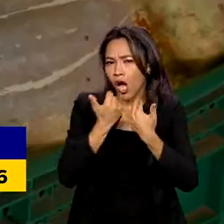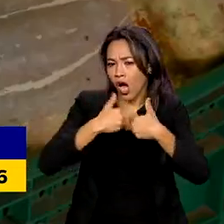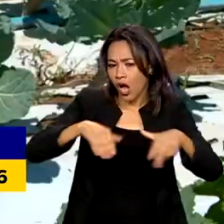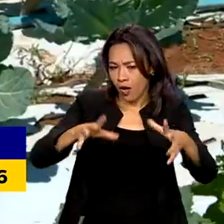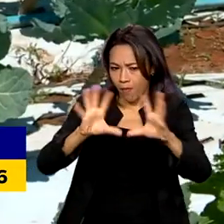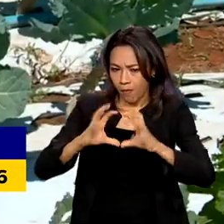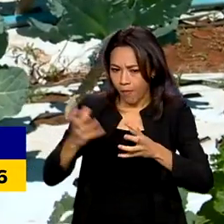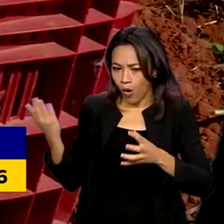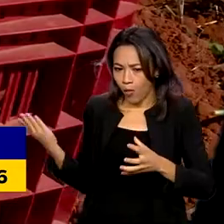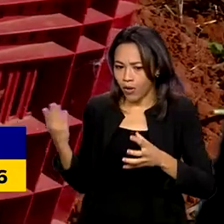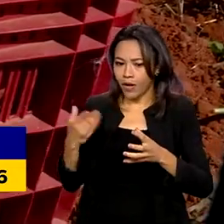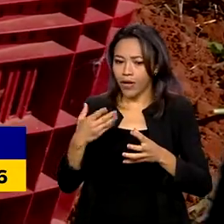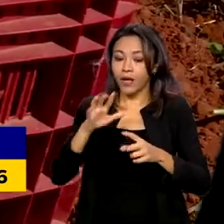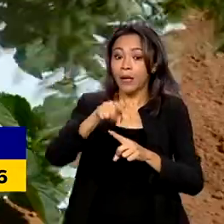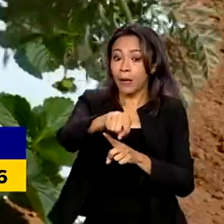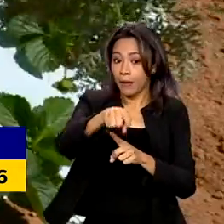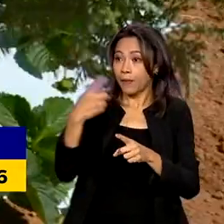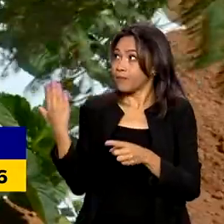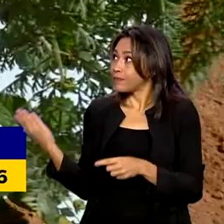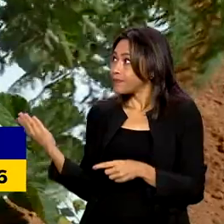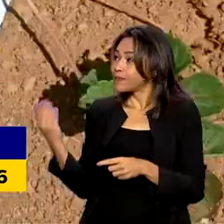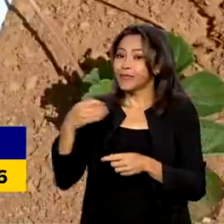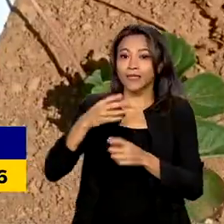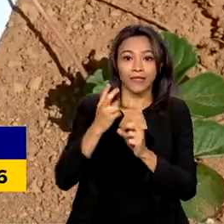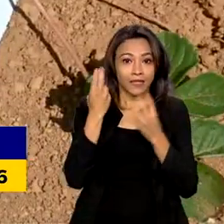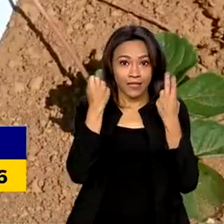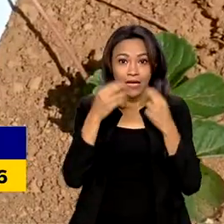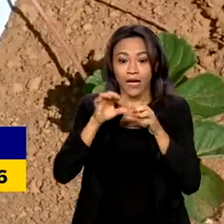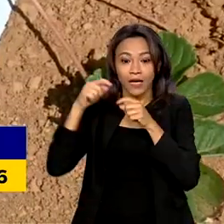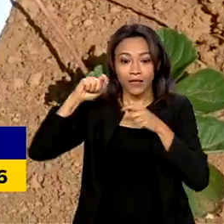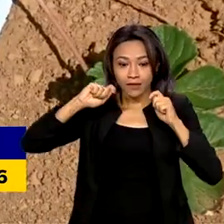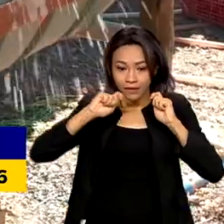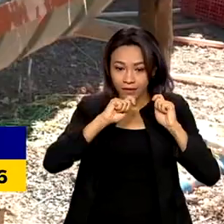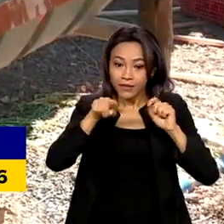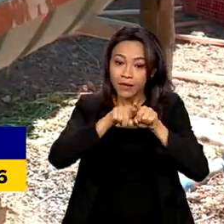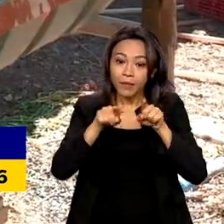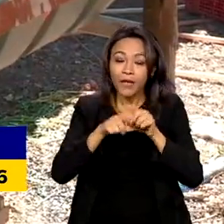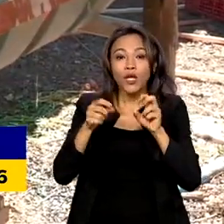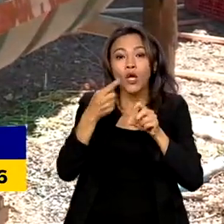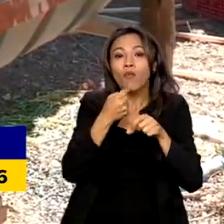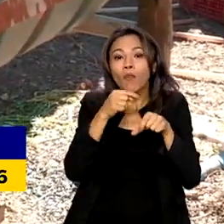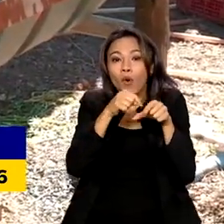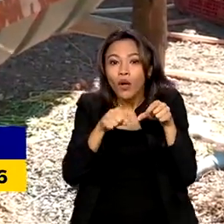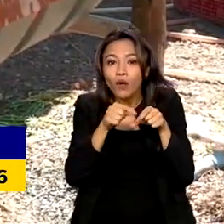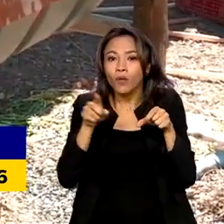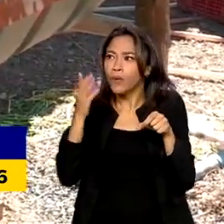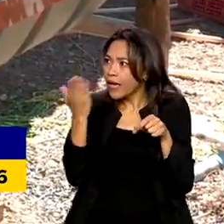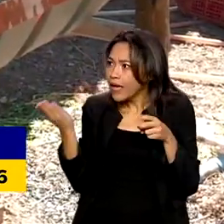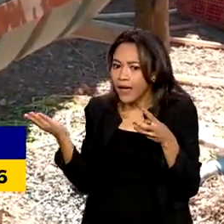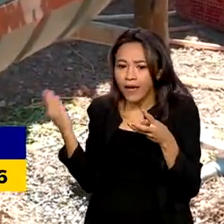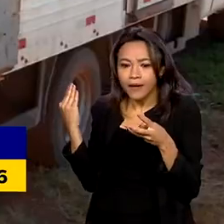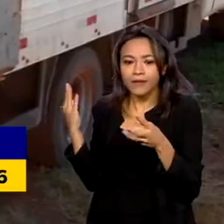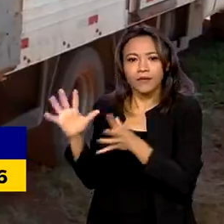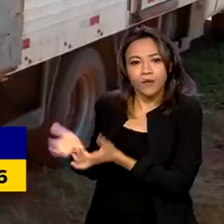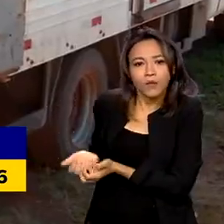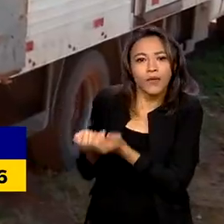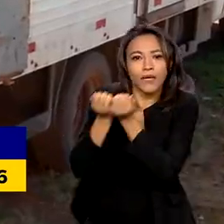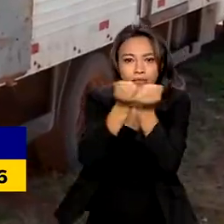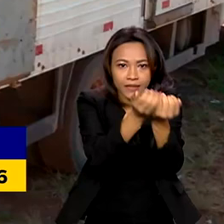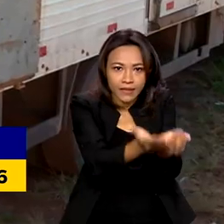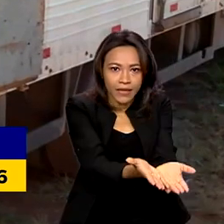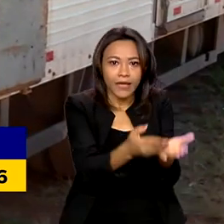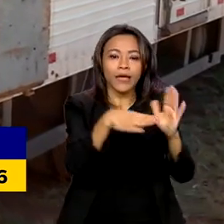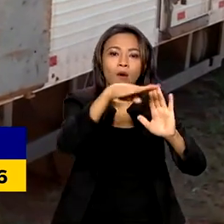abóbora, couve, beterraba, cenoura e o morango orgânico. Parte desses produtos é entregue ao Programa de